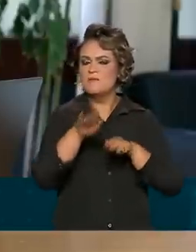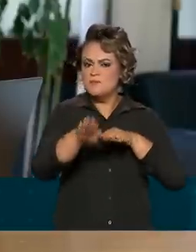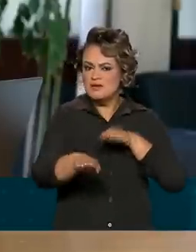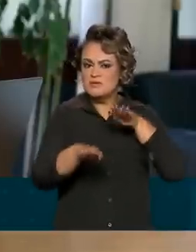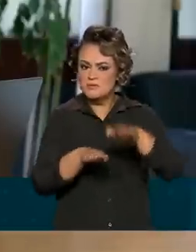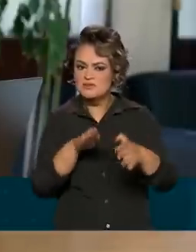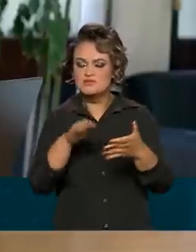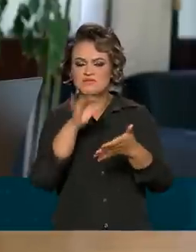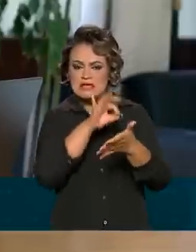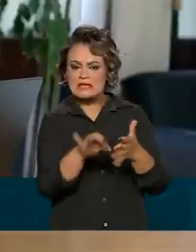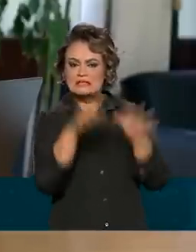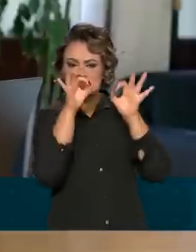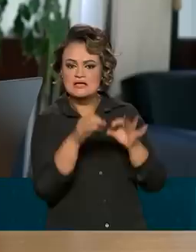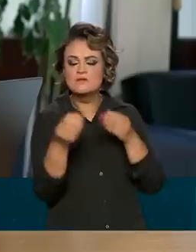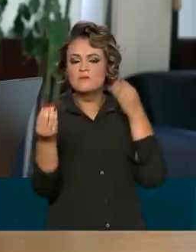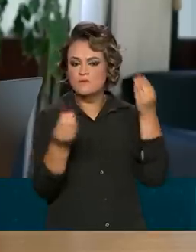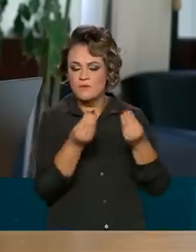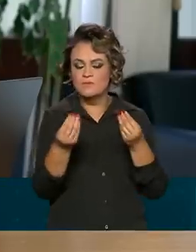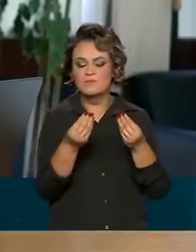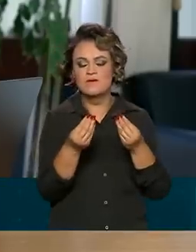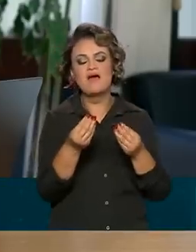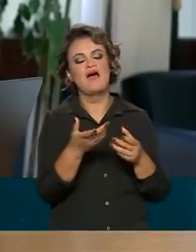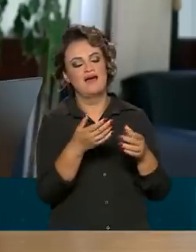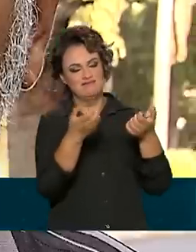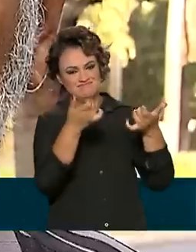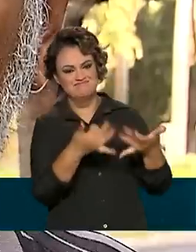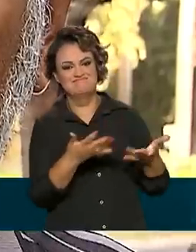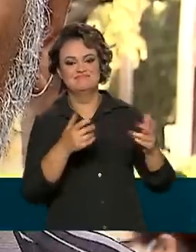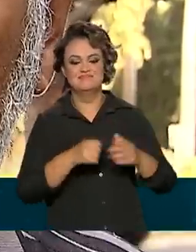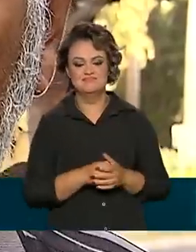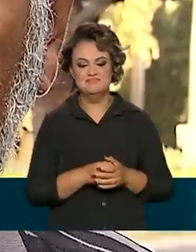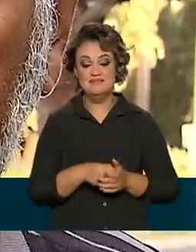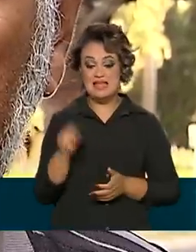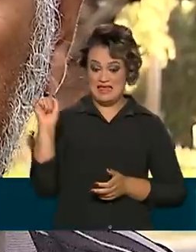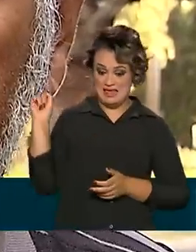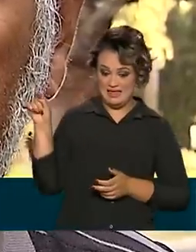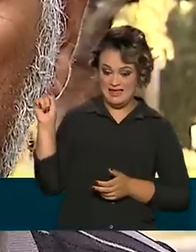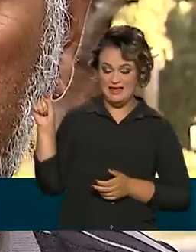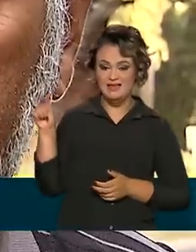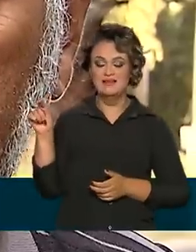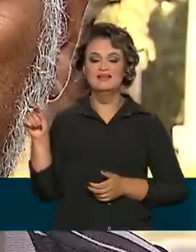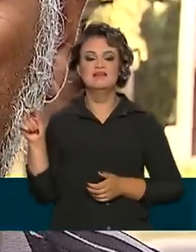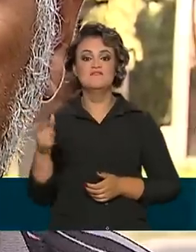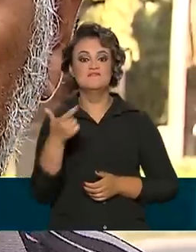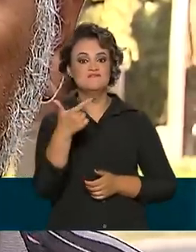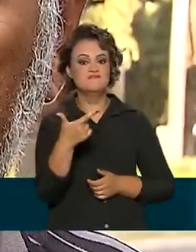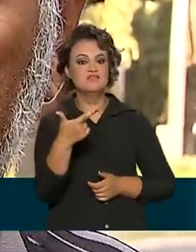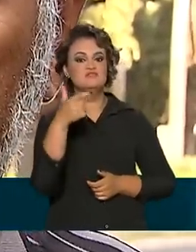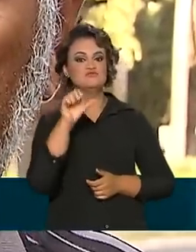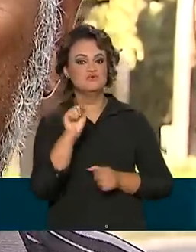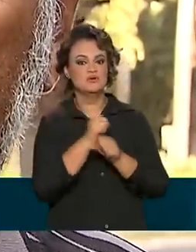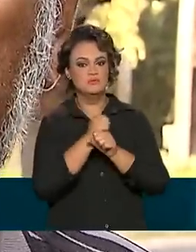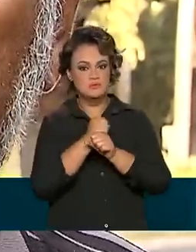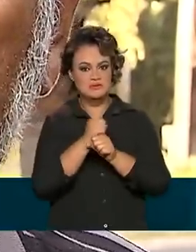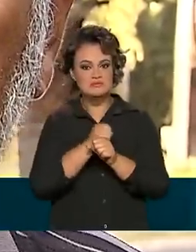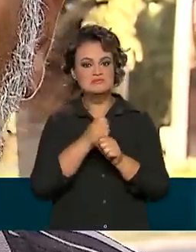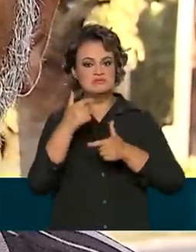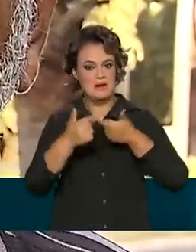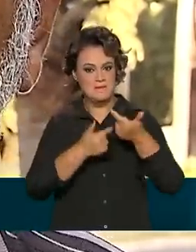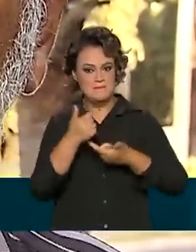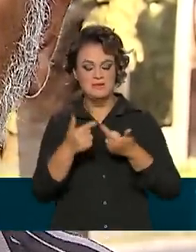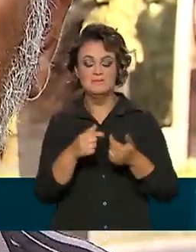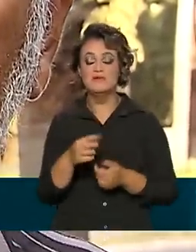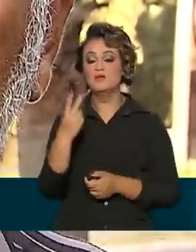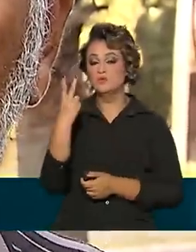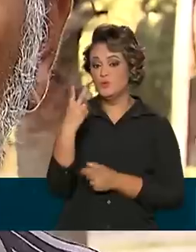faça de modo a entrar no Cadastro Positivo. Esse motorista está na praça há 28 anos e há pelo menos